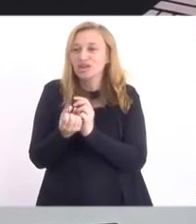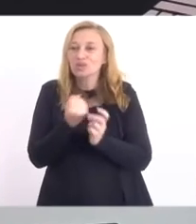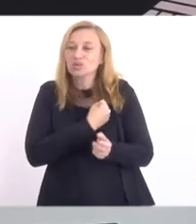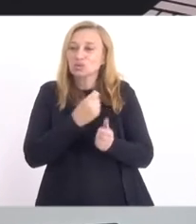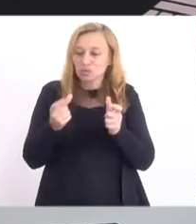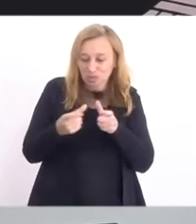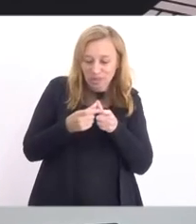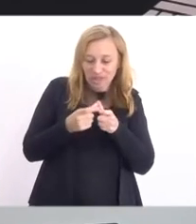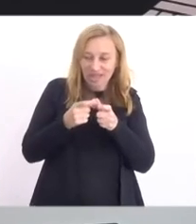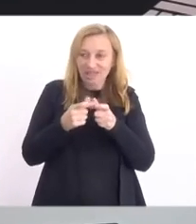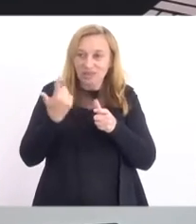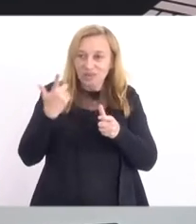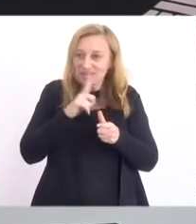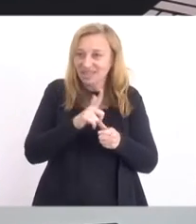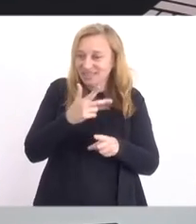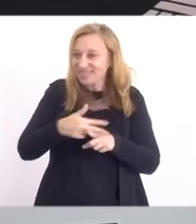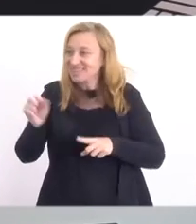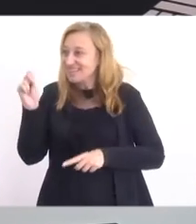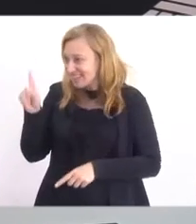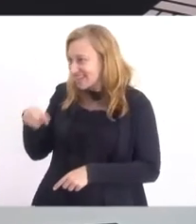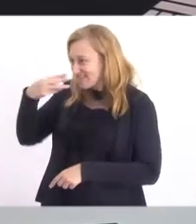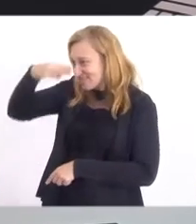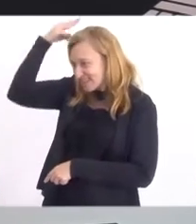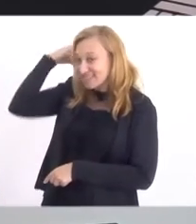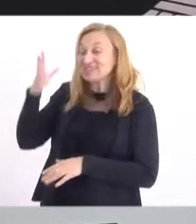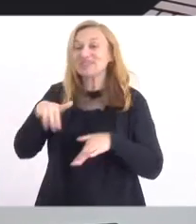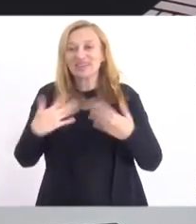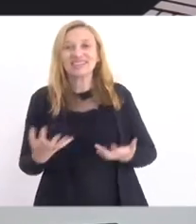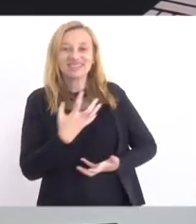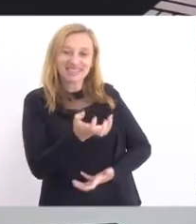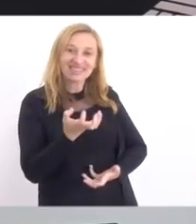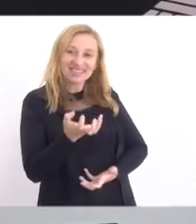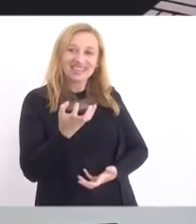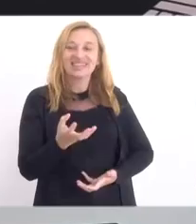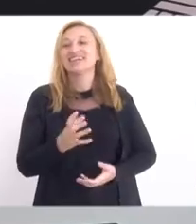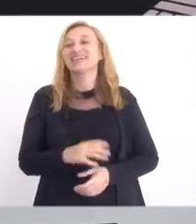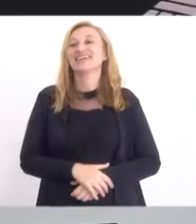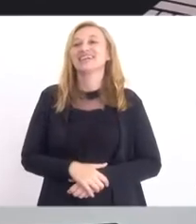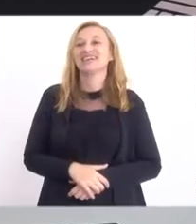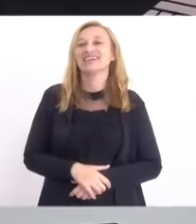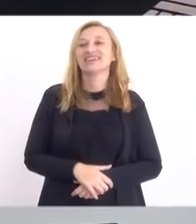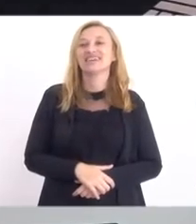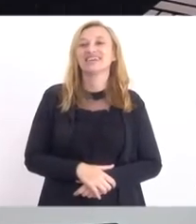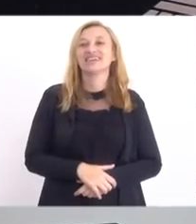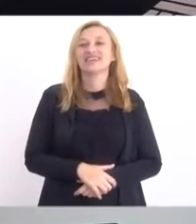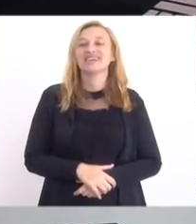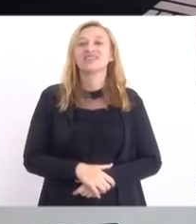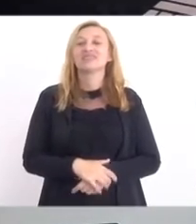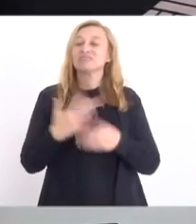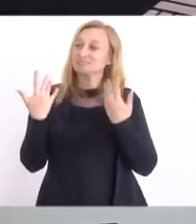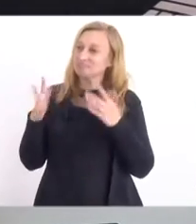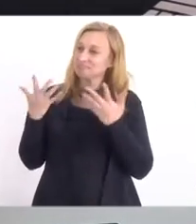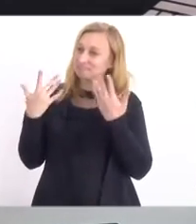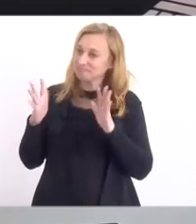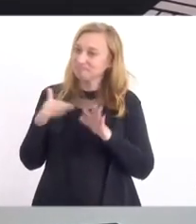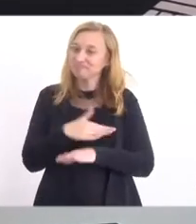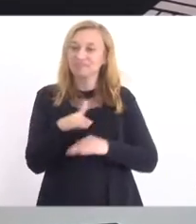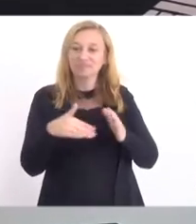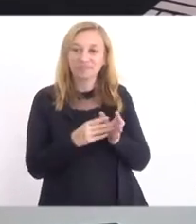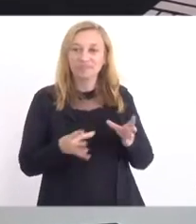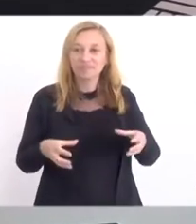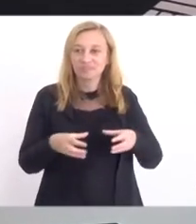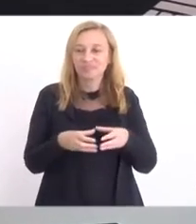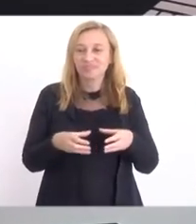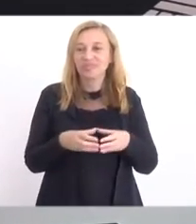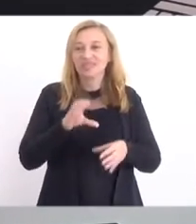da maioria, não é, Março? Mas eu queria deixar aqui o elogio a toda a equipe da